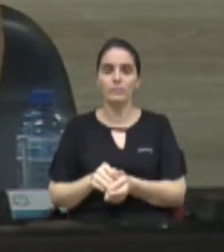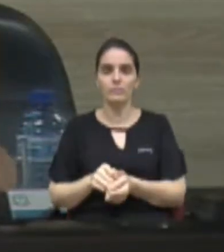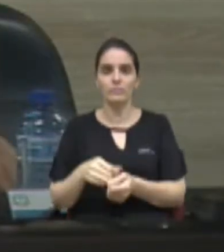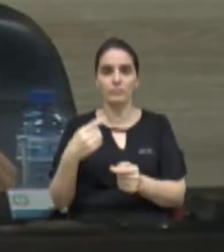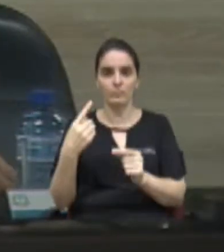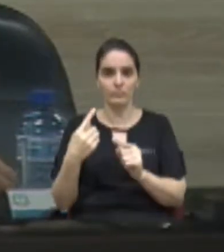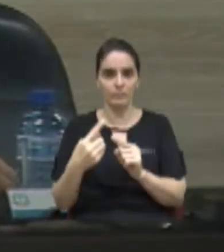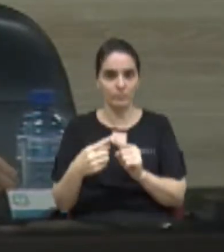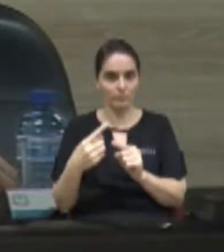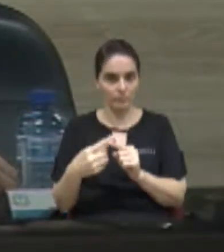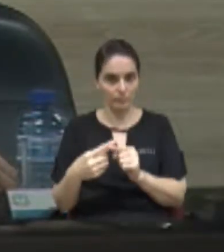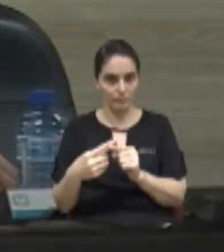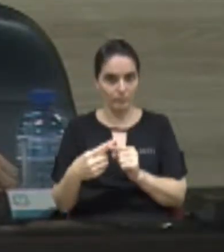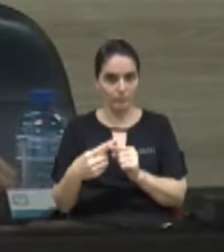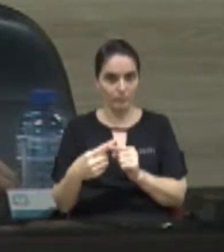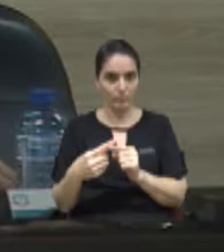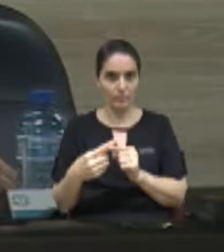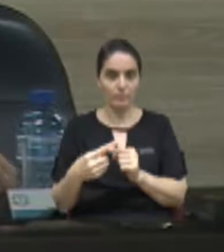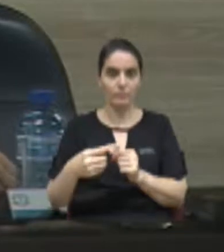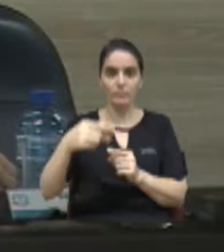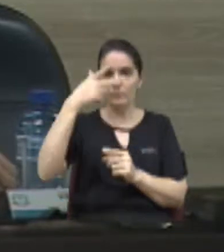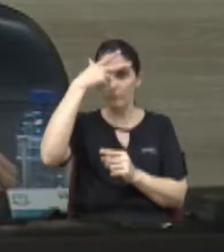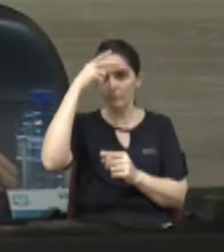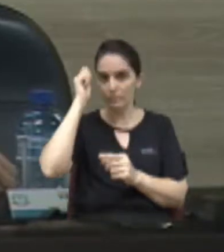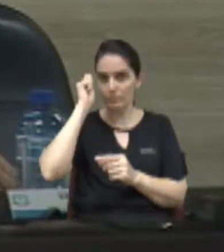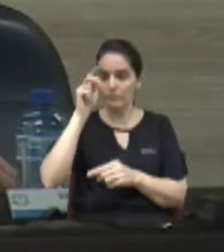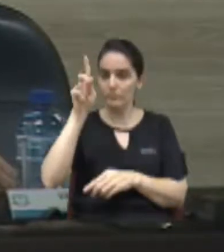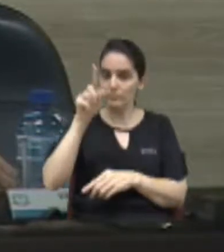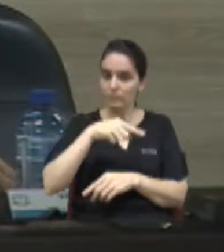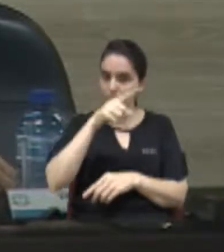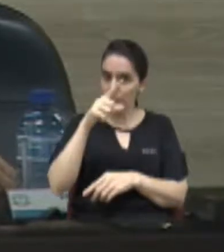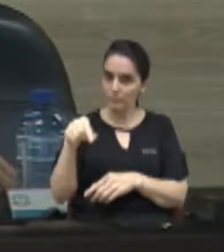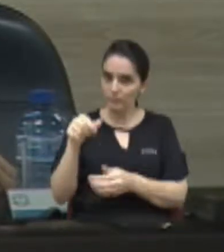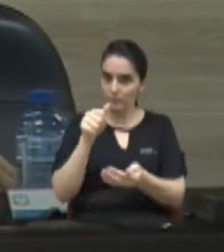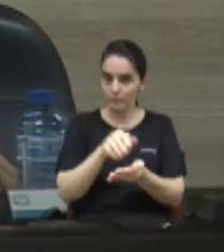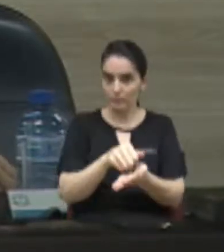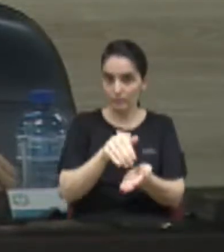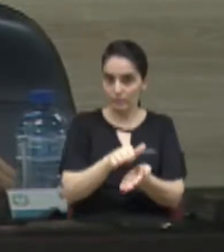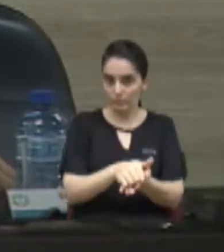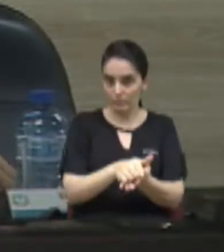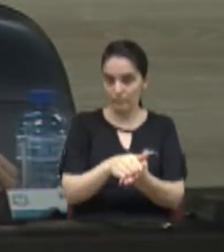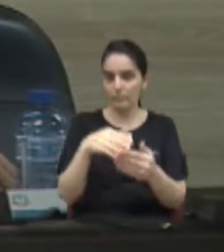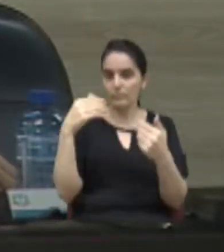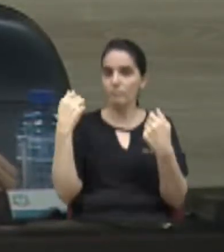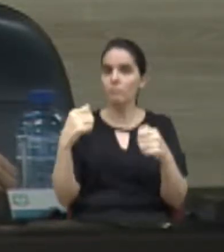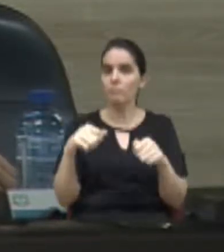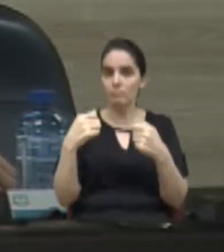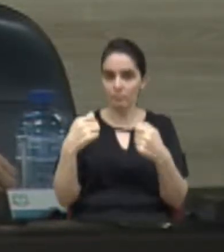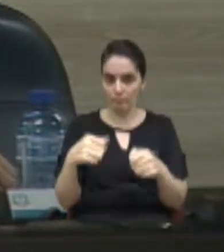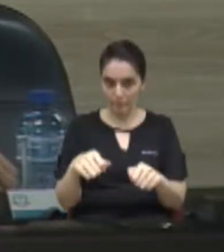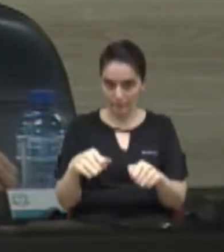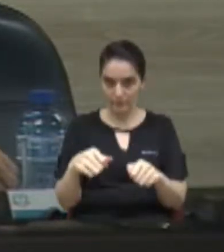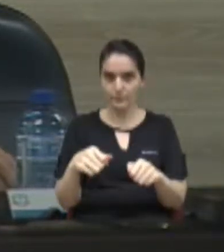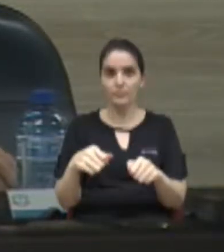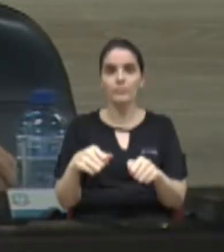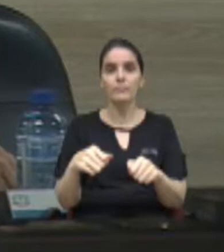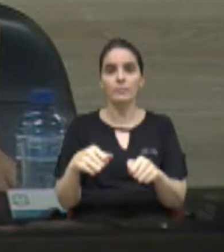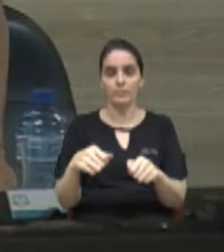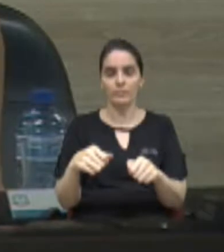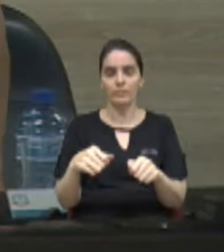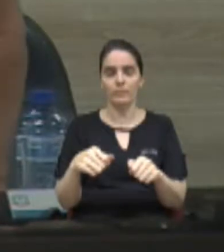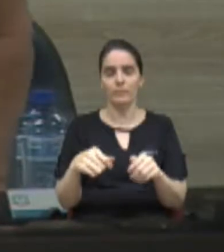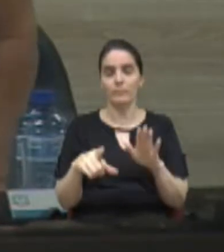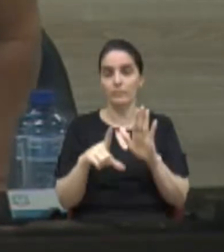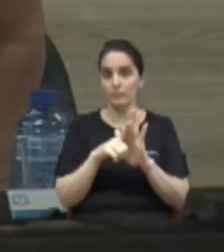para o Executivo cancelar multa, ele precisa ser baseado numa parte legal,